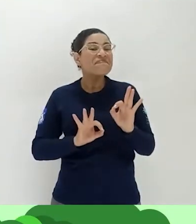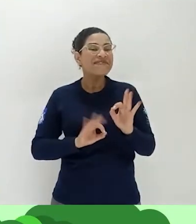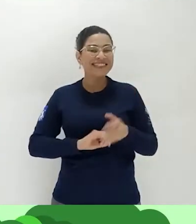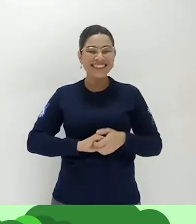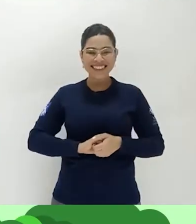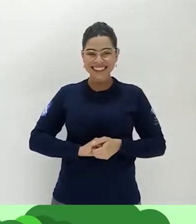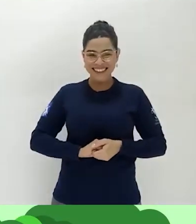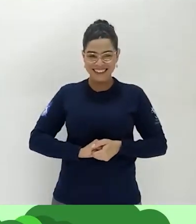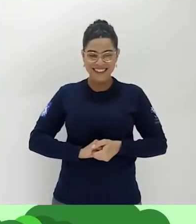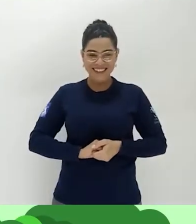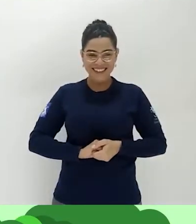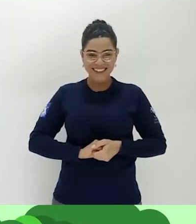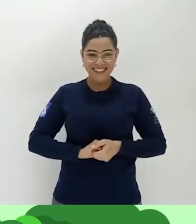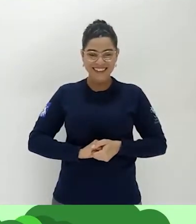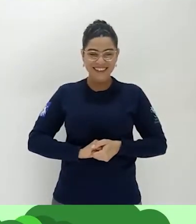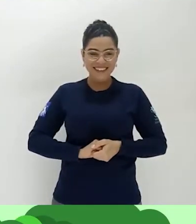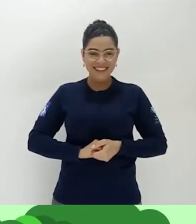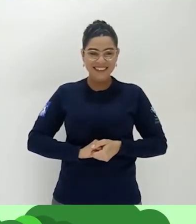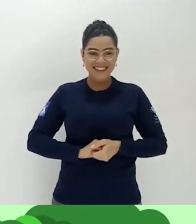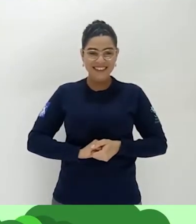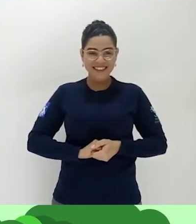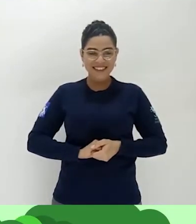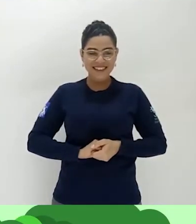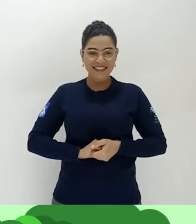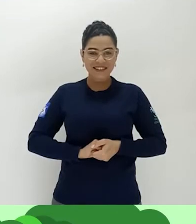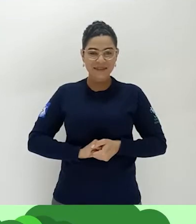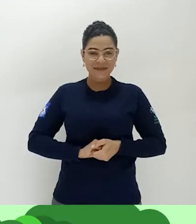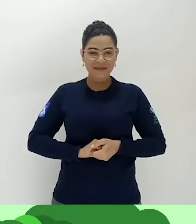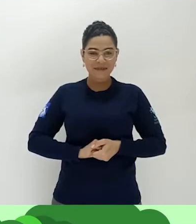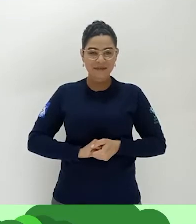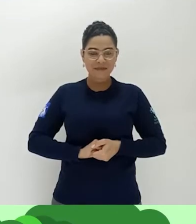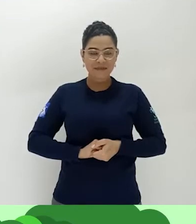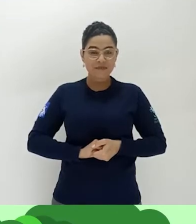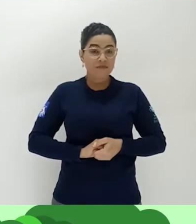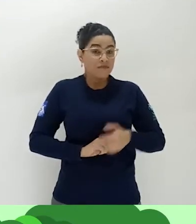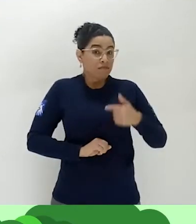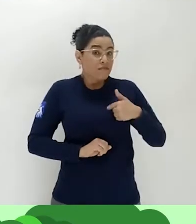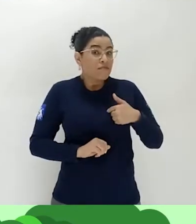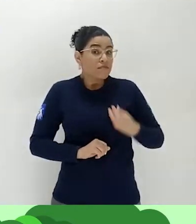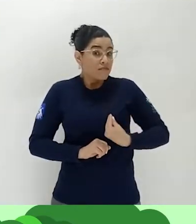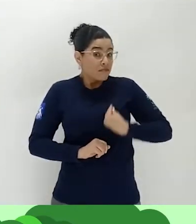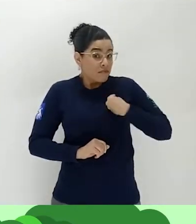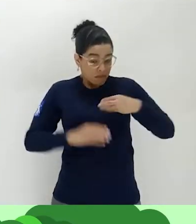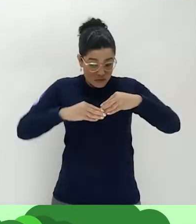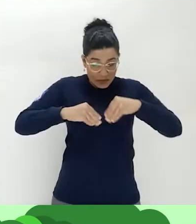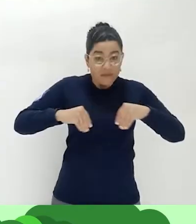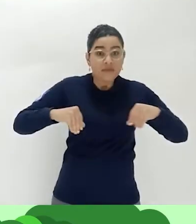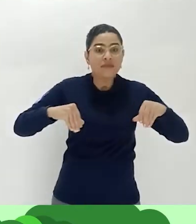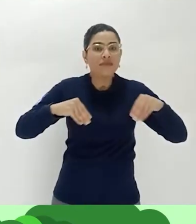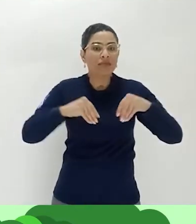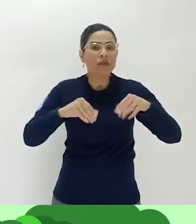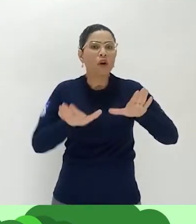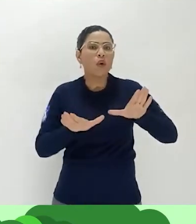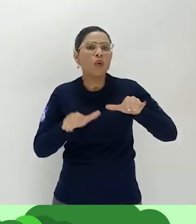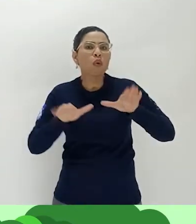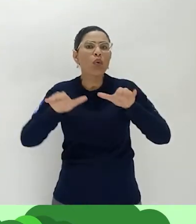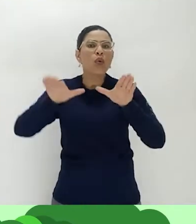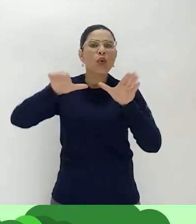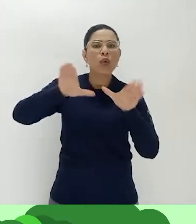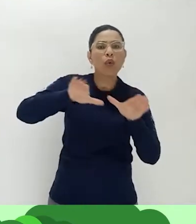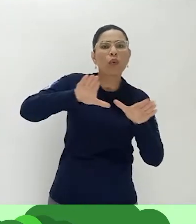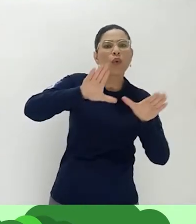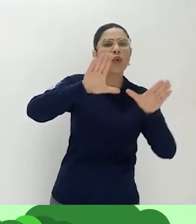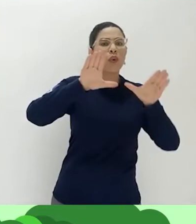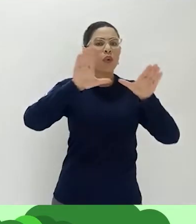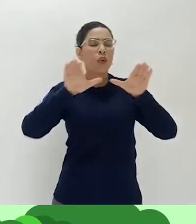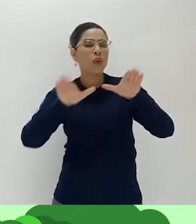preparadas? Então, vamos lá. Sou um animal terrestre que voa e o som do